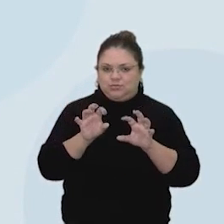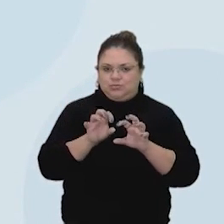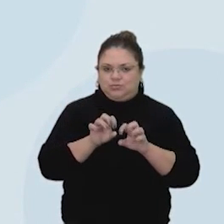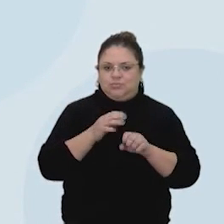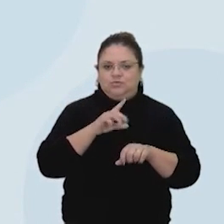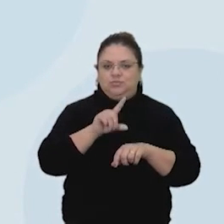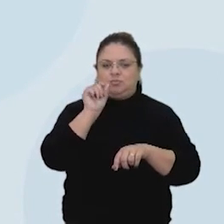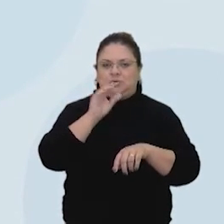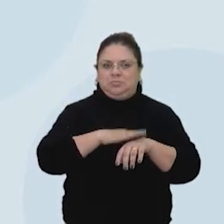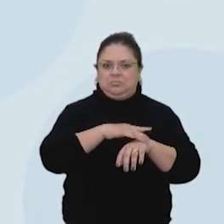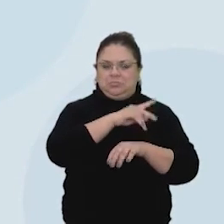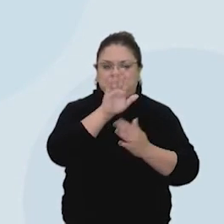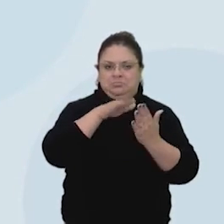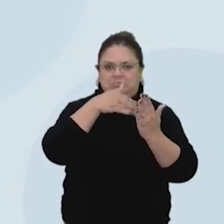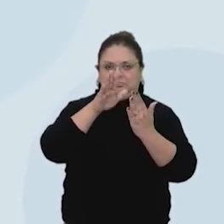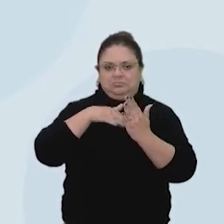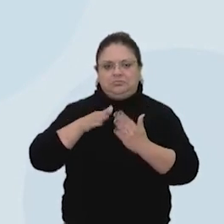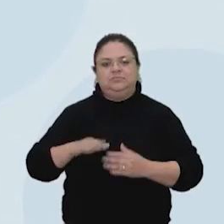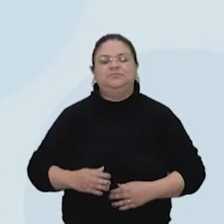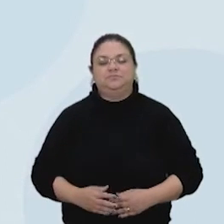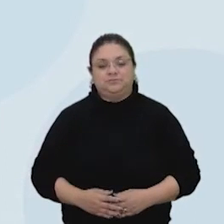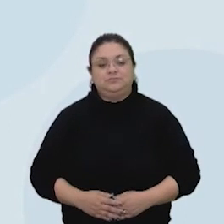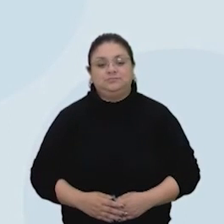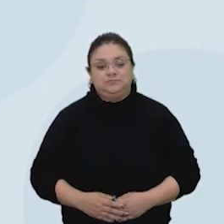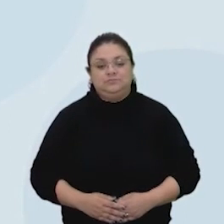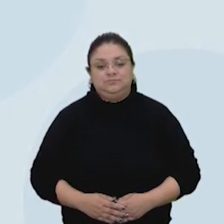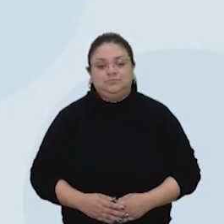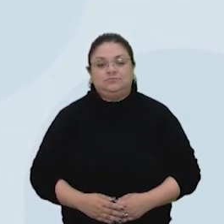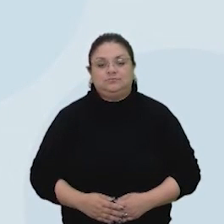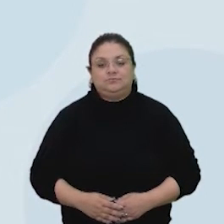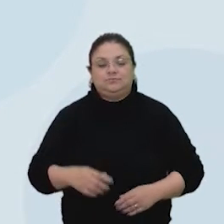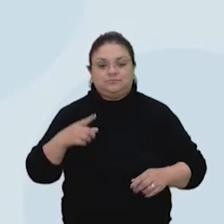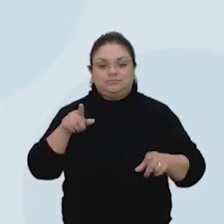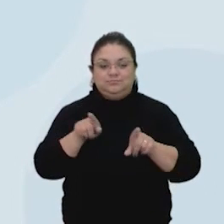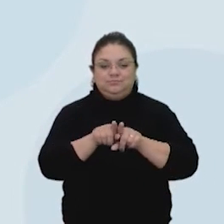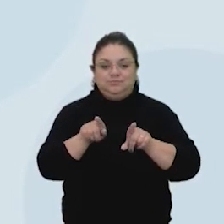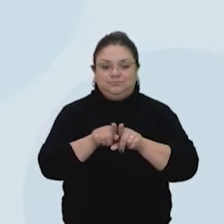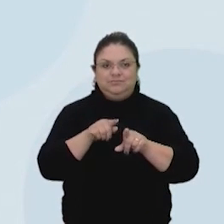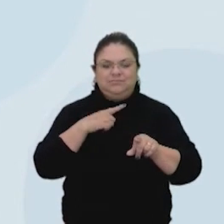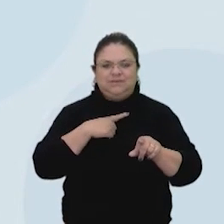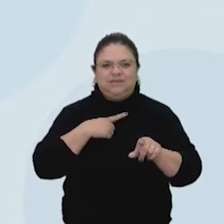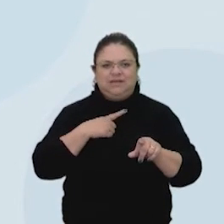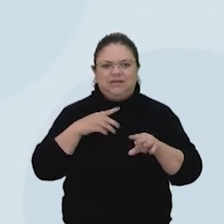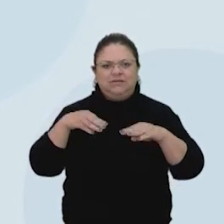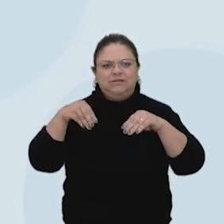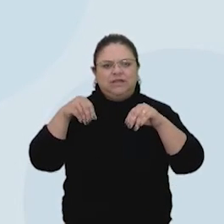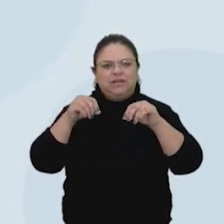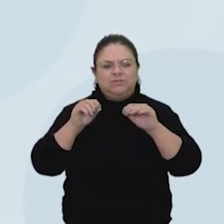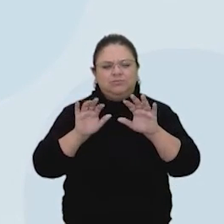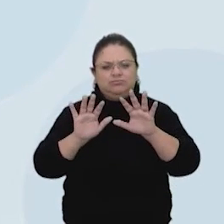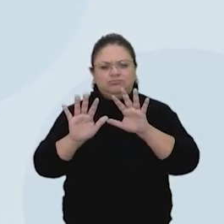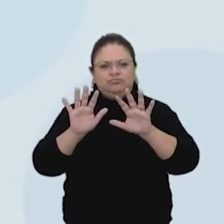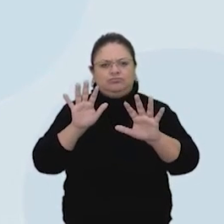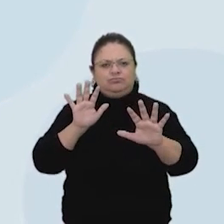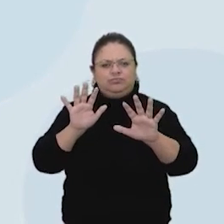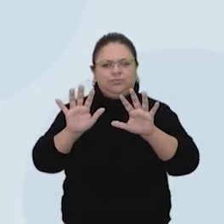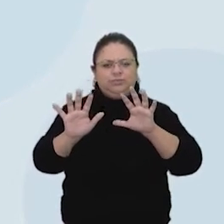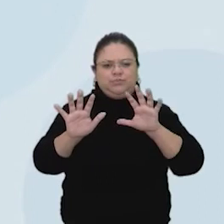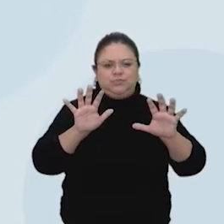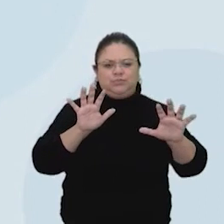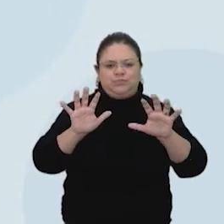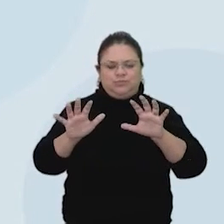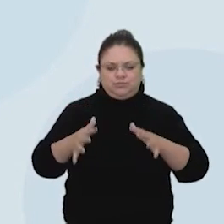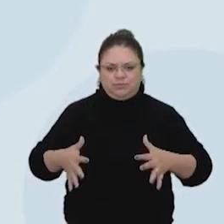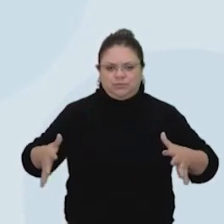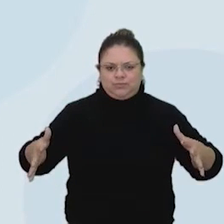sóbrias. Mais sóbrias. Eu vejo também textura e volume. Bastante textura e volume.